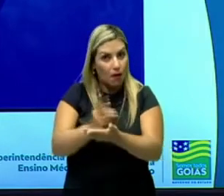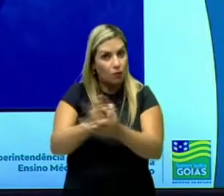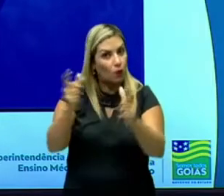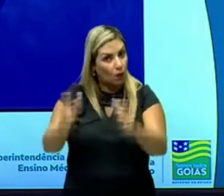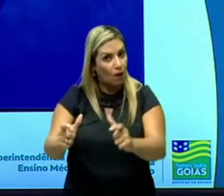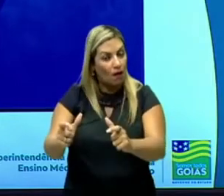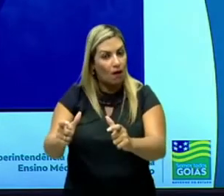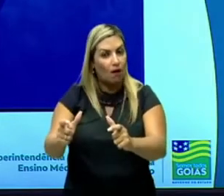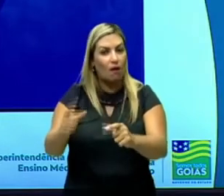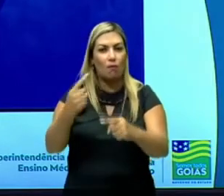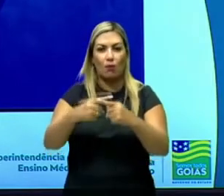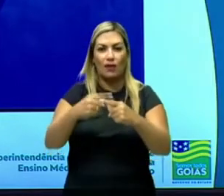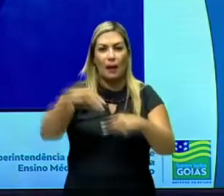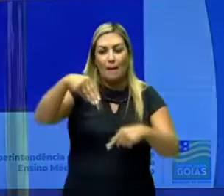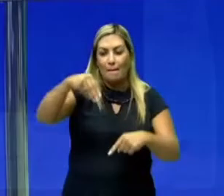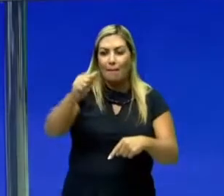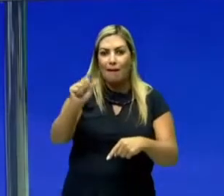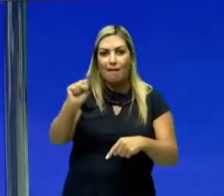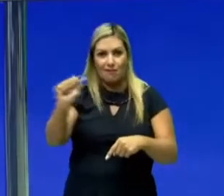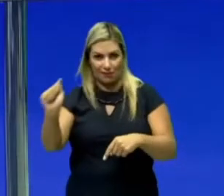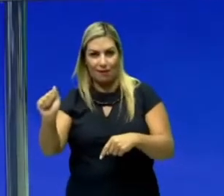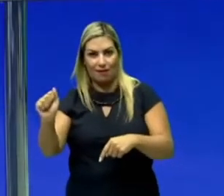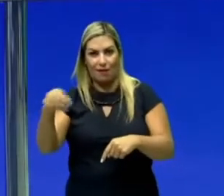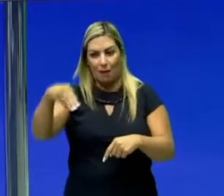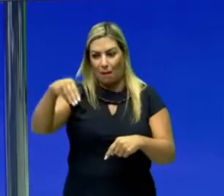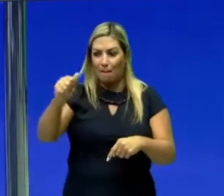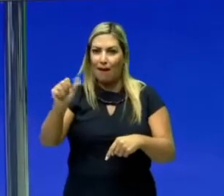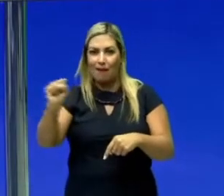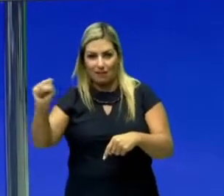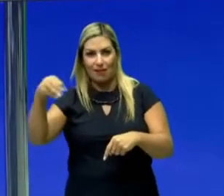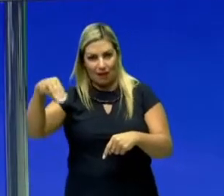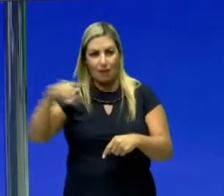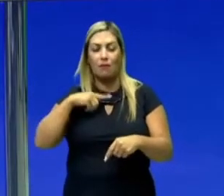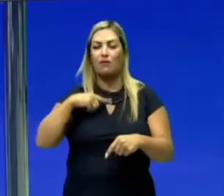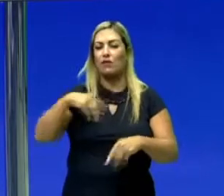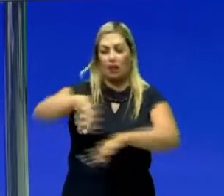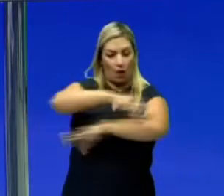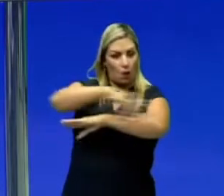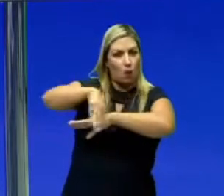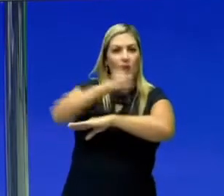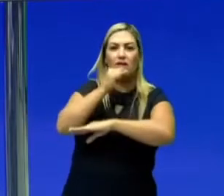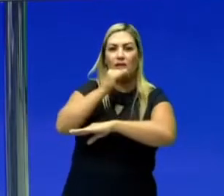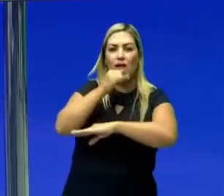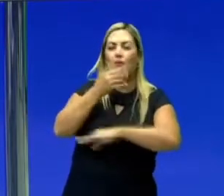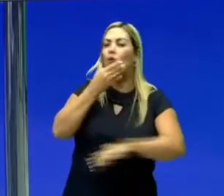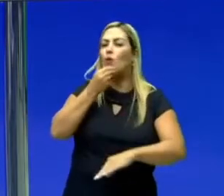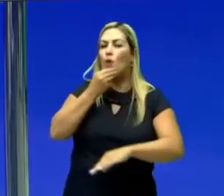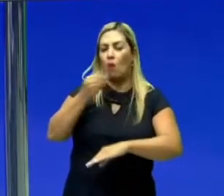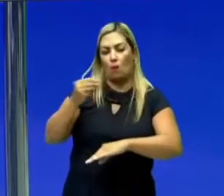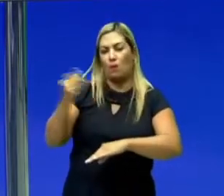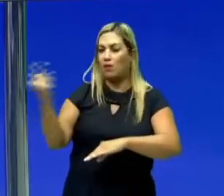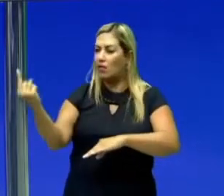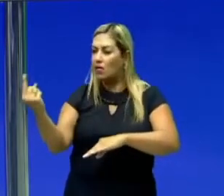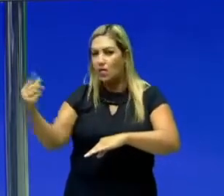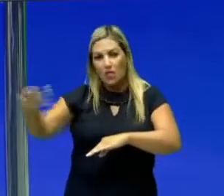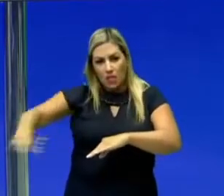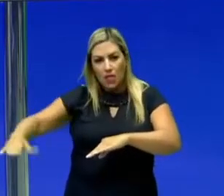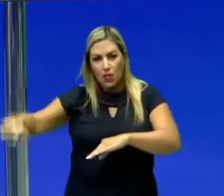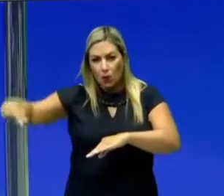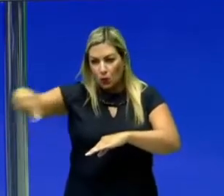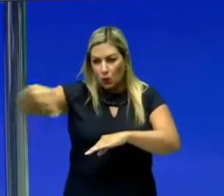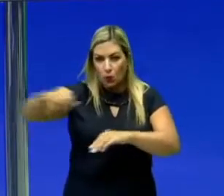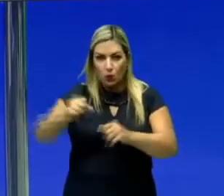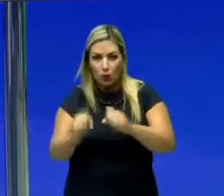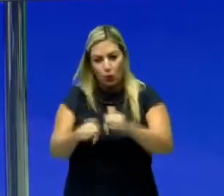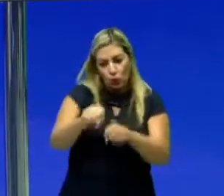determinada massa. Por exemplo, você está na rua e vem um menininho no